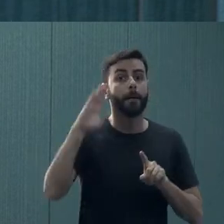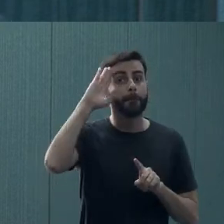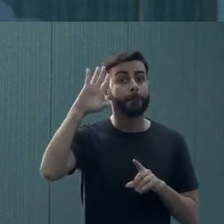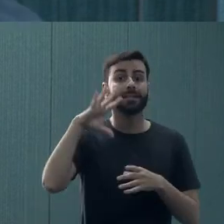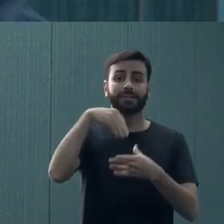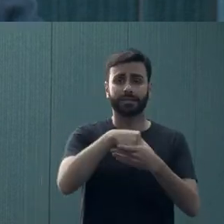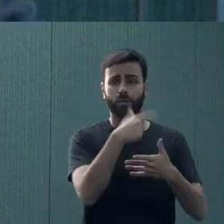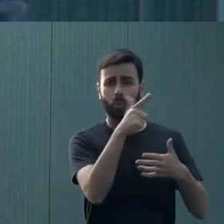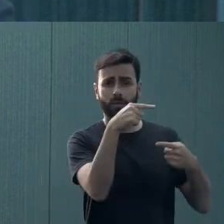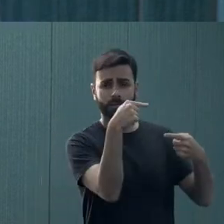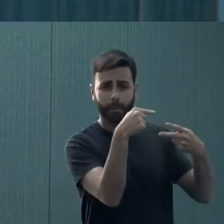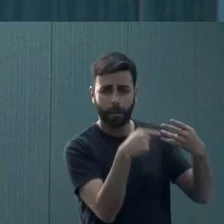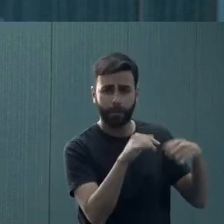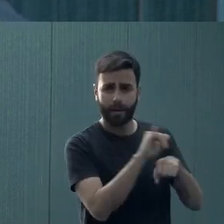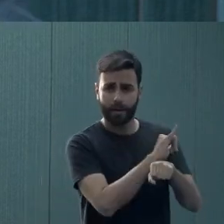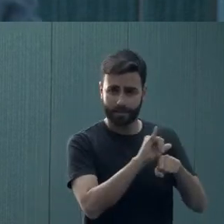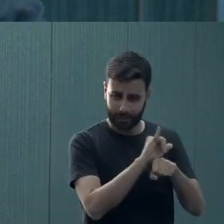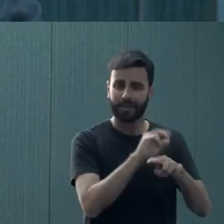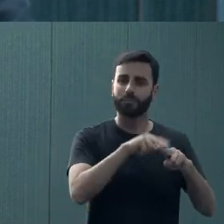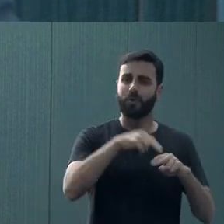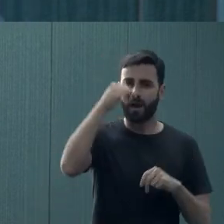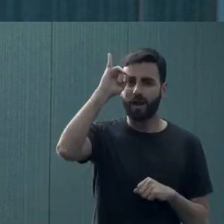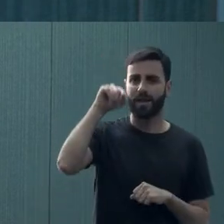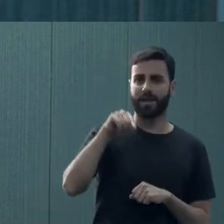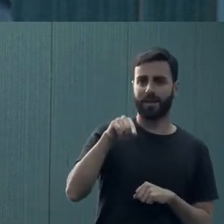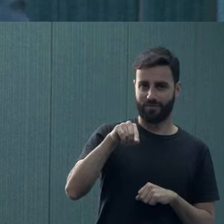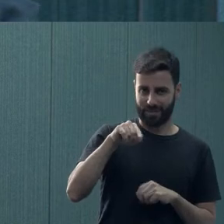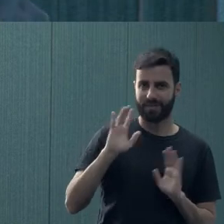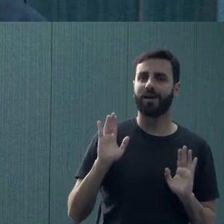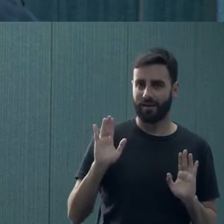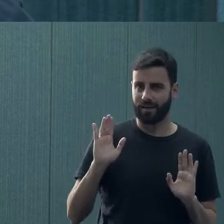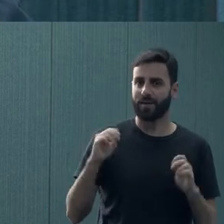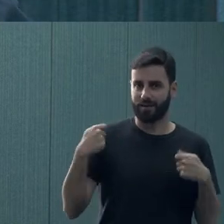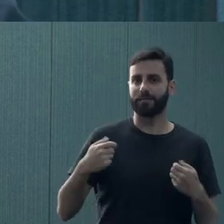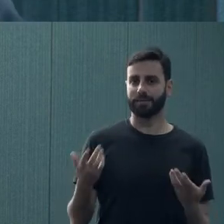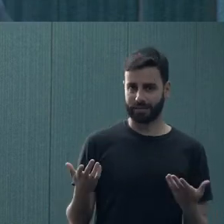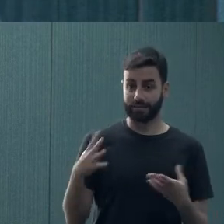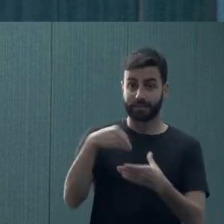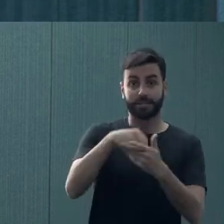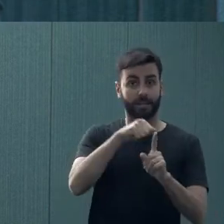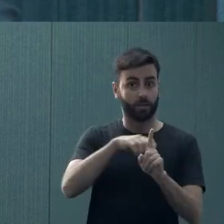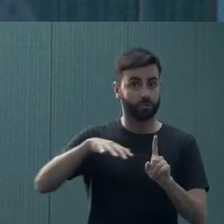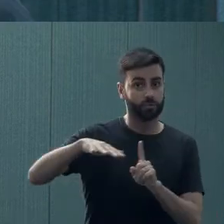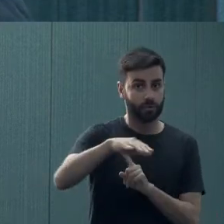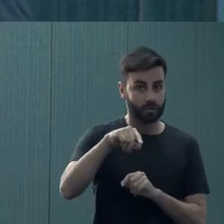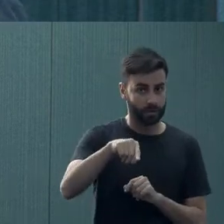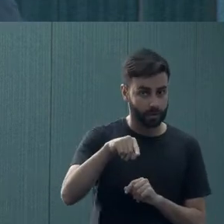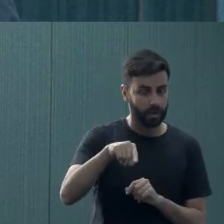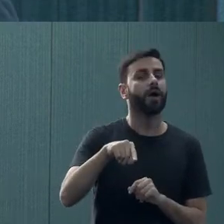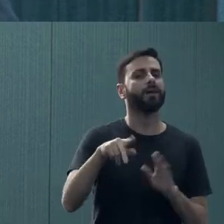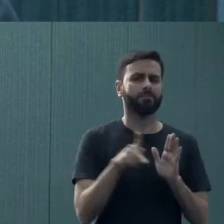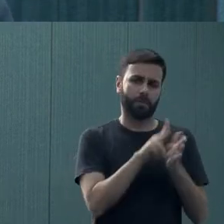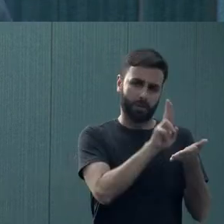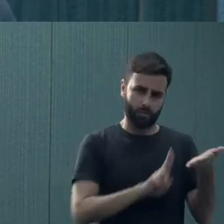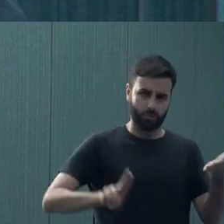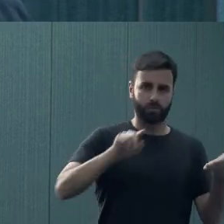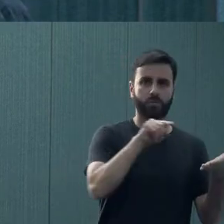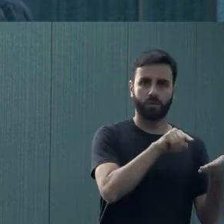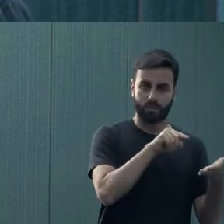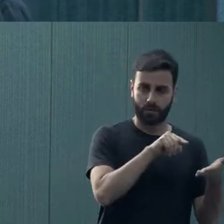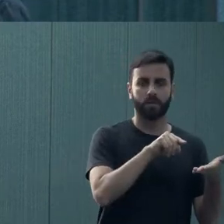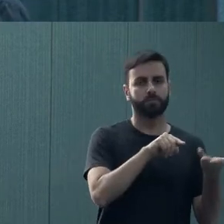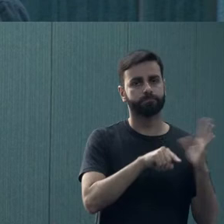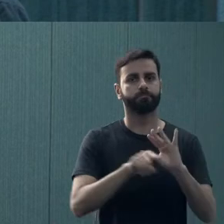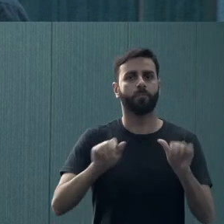pensar em uma série de ações anteriores, uma série de ações amplas, coletivas, da instituição que favoreçam